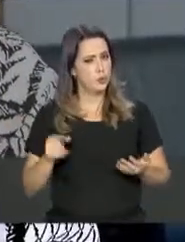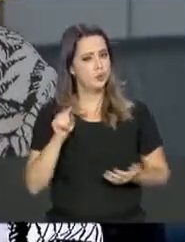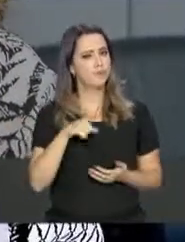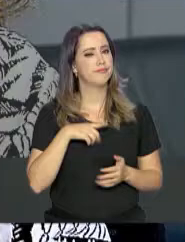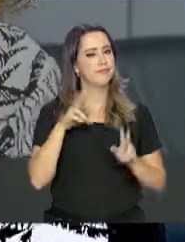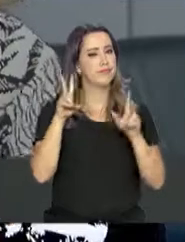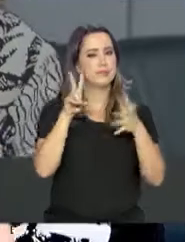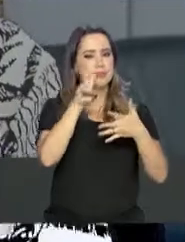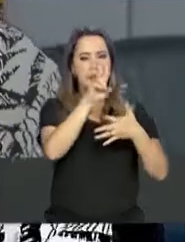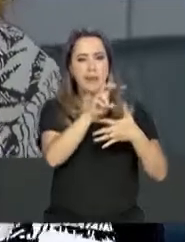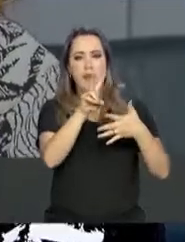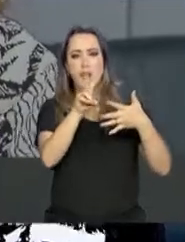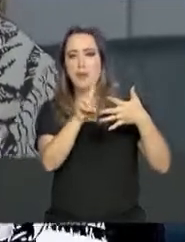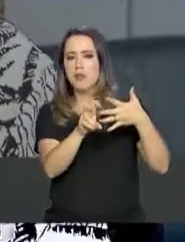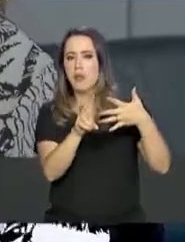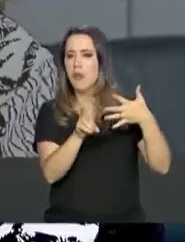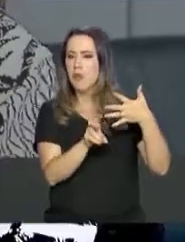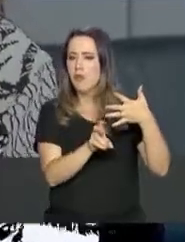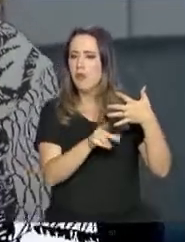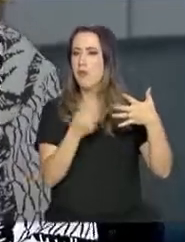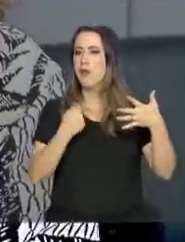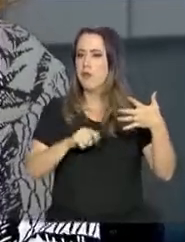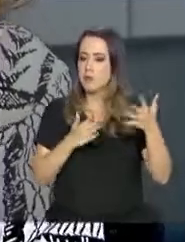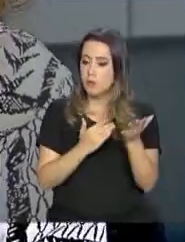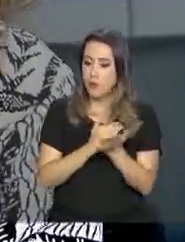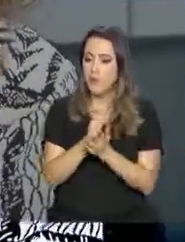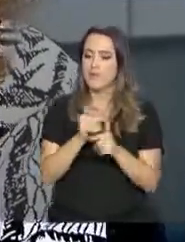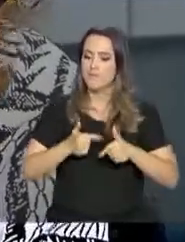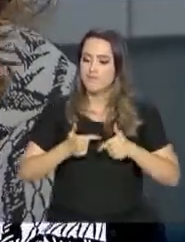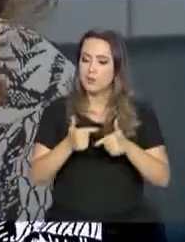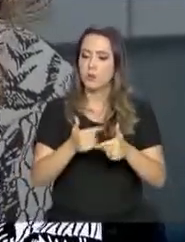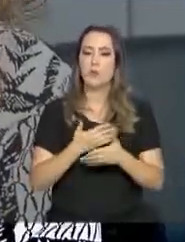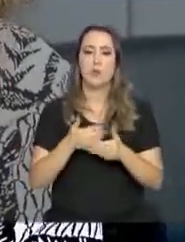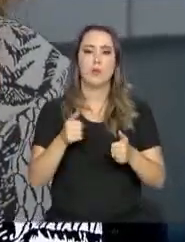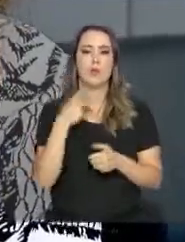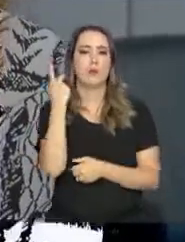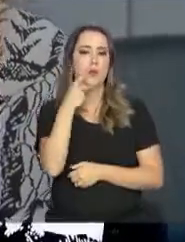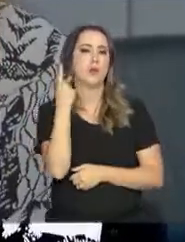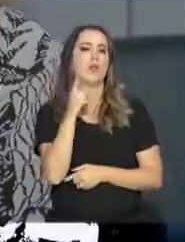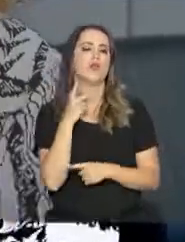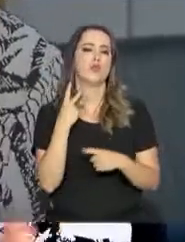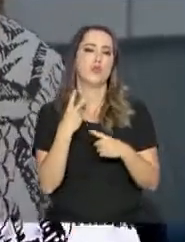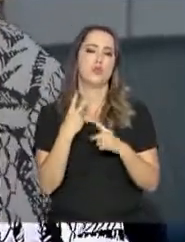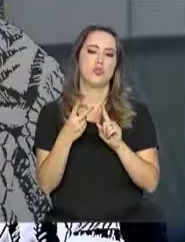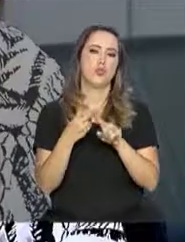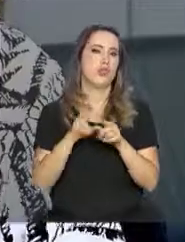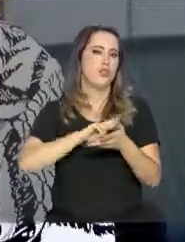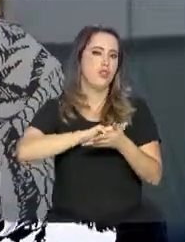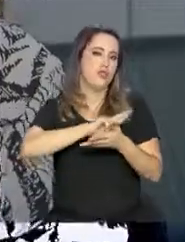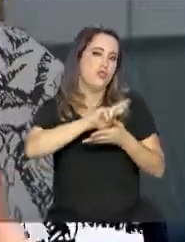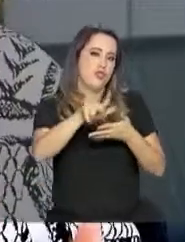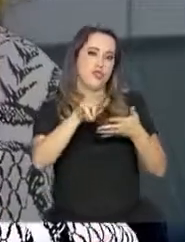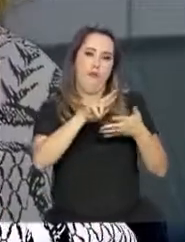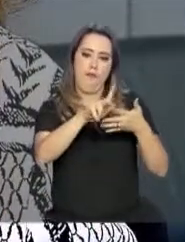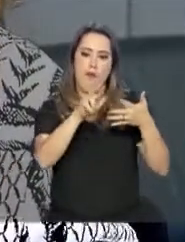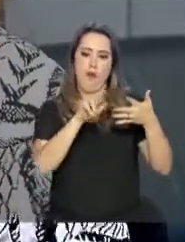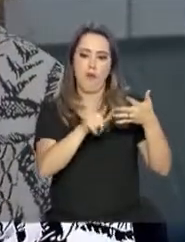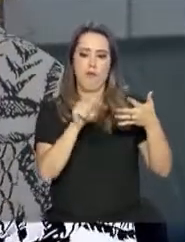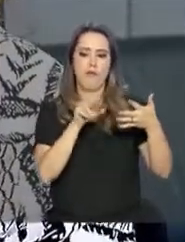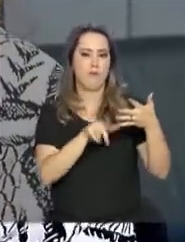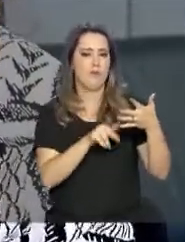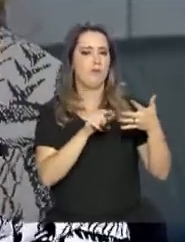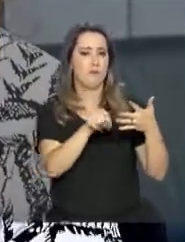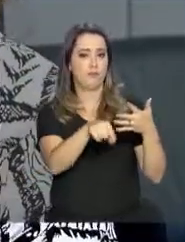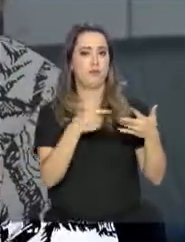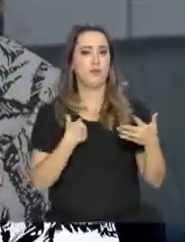carecem de uma melhor implementação, porque ela é uma política transversal, quer dizer, o Estatuto pensa